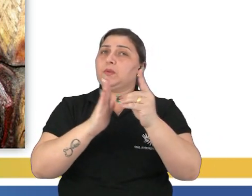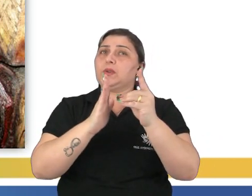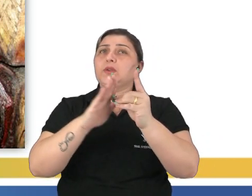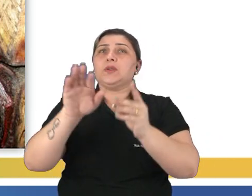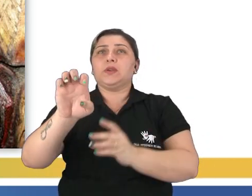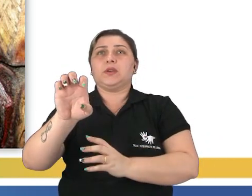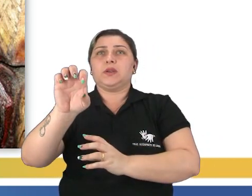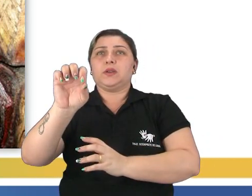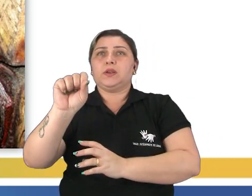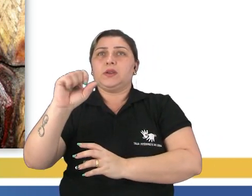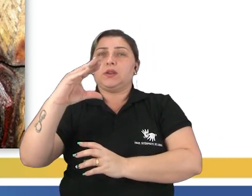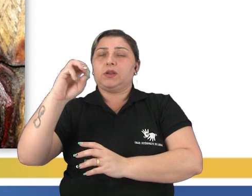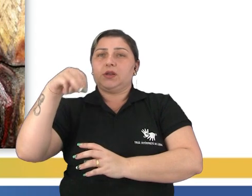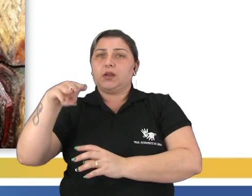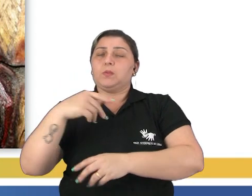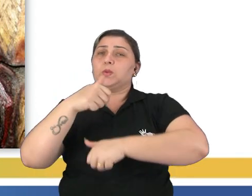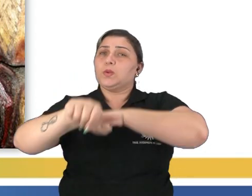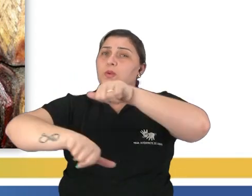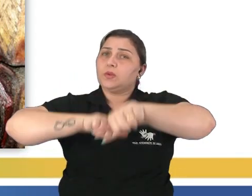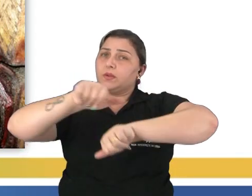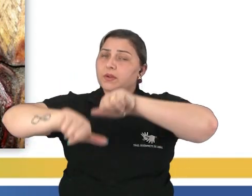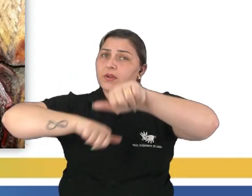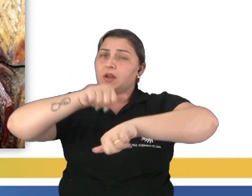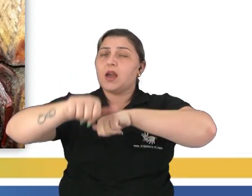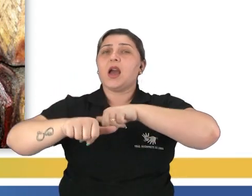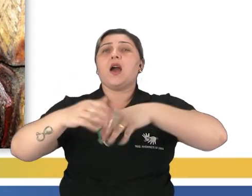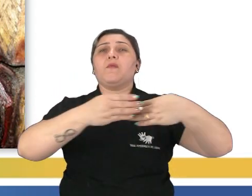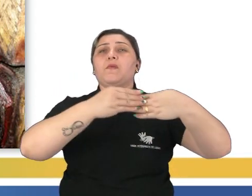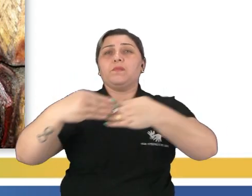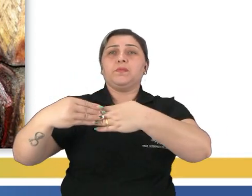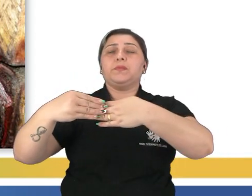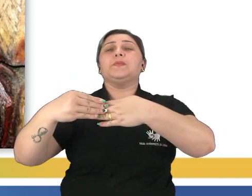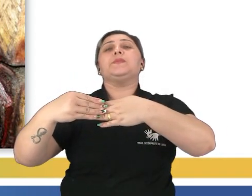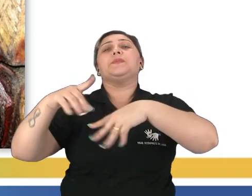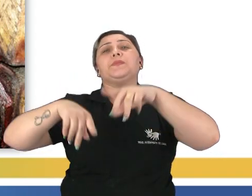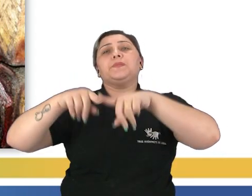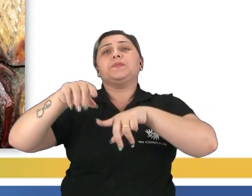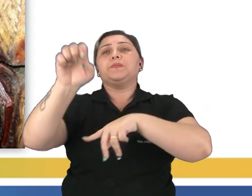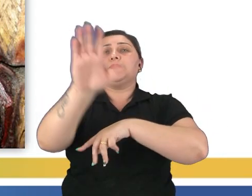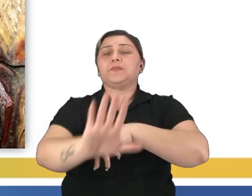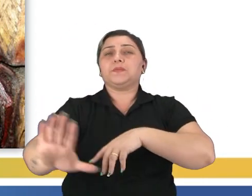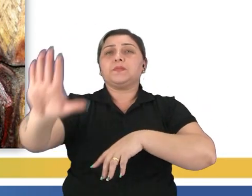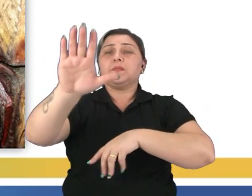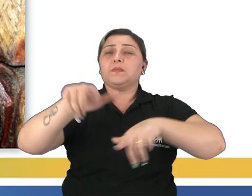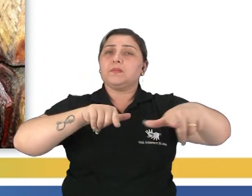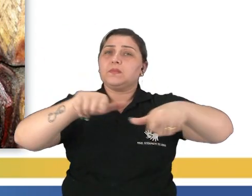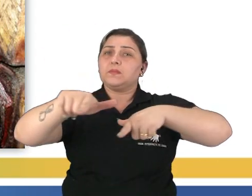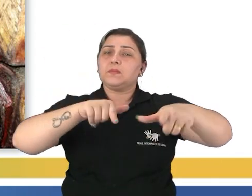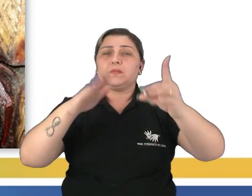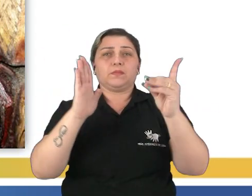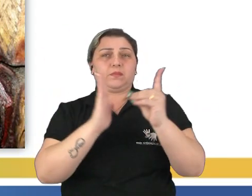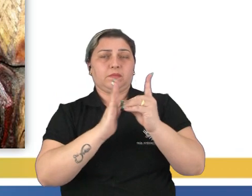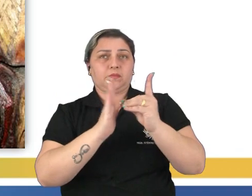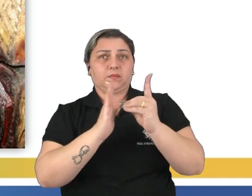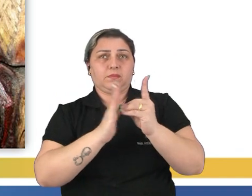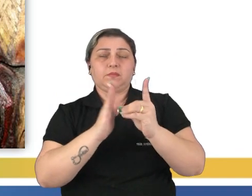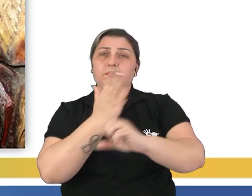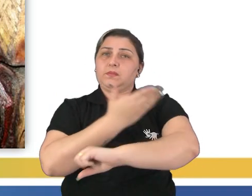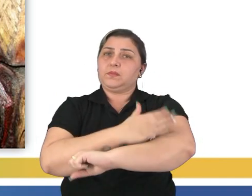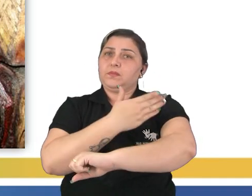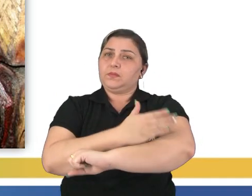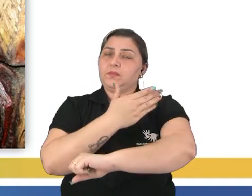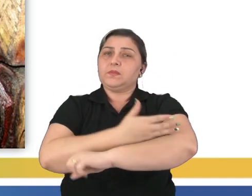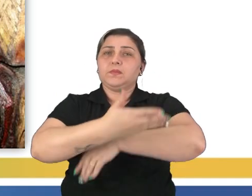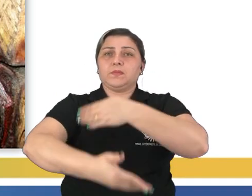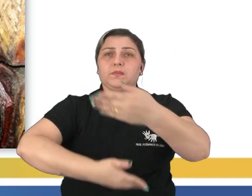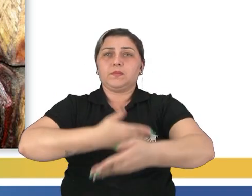chamada de escambo. Eles trocavam coisas que eles traziam da Europa pela mão de obra indígena nessa prática de